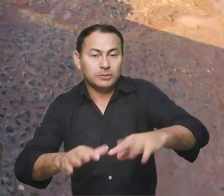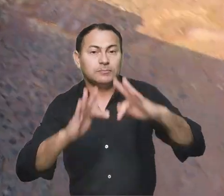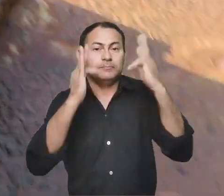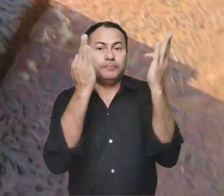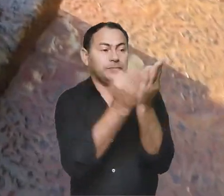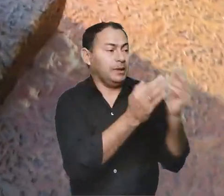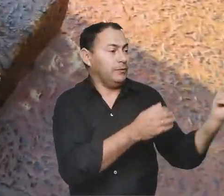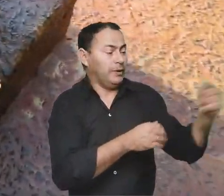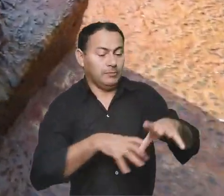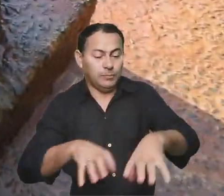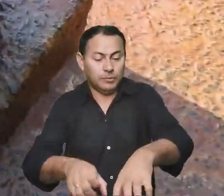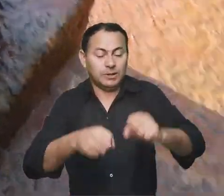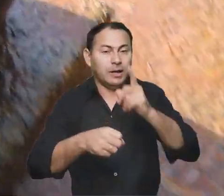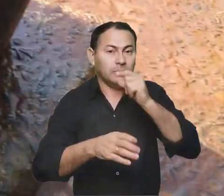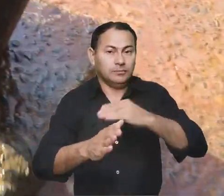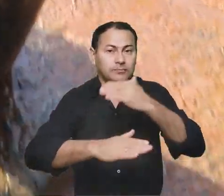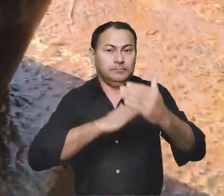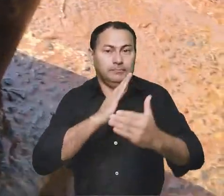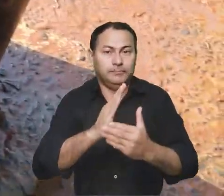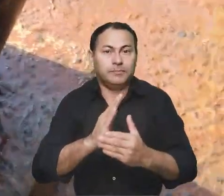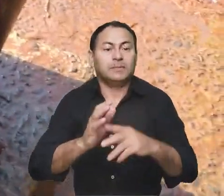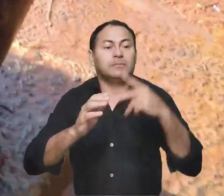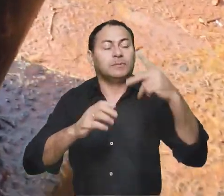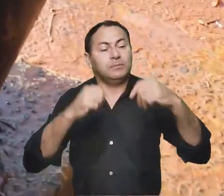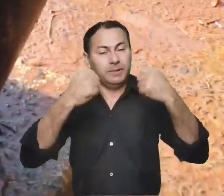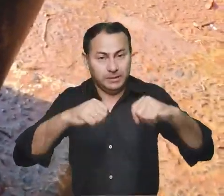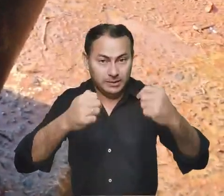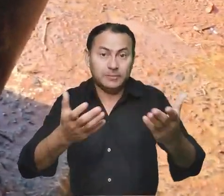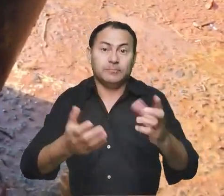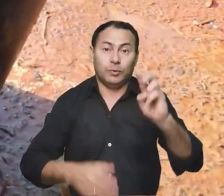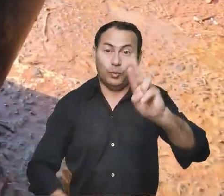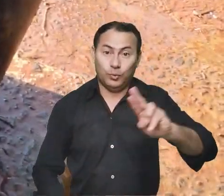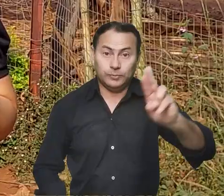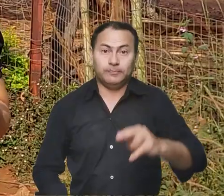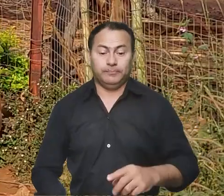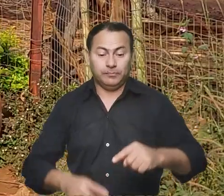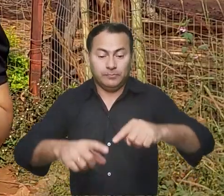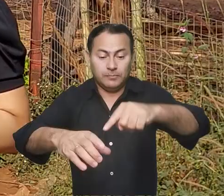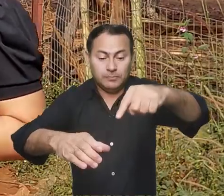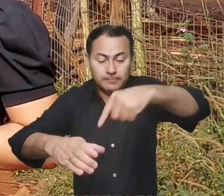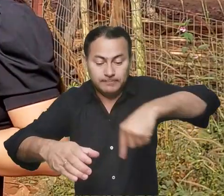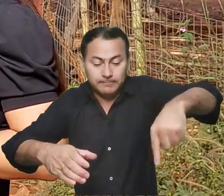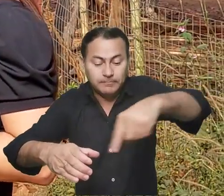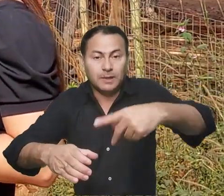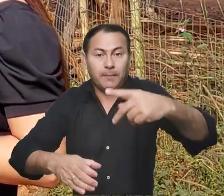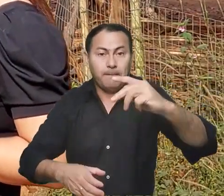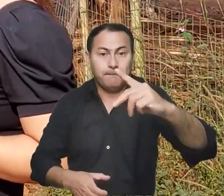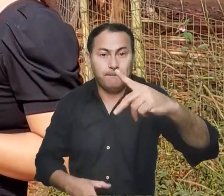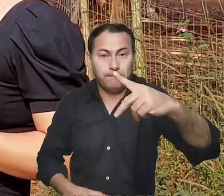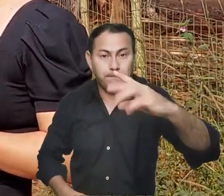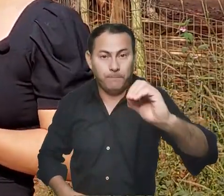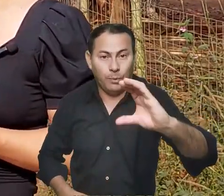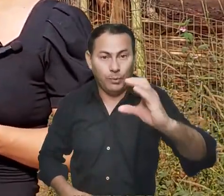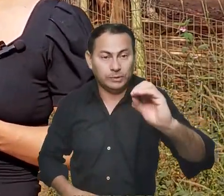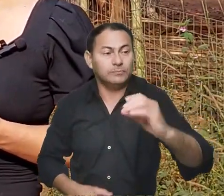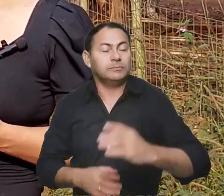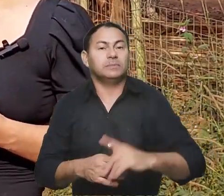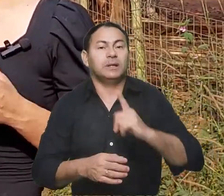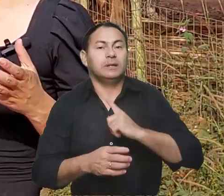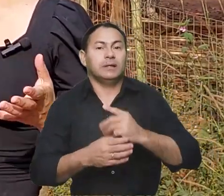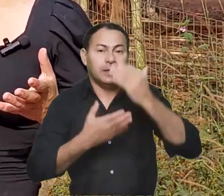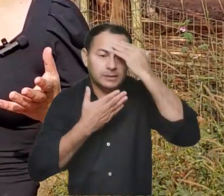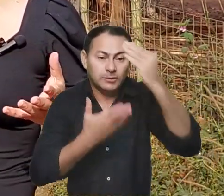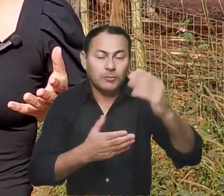poço que as famílias tiram água para todas as suas necessidades. E esse poço que temos aqui existe